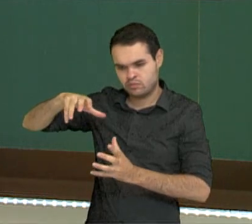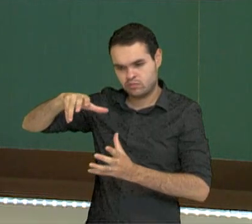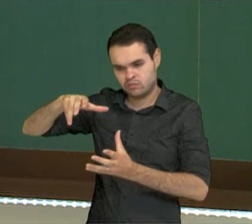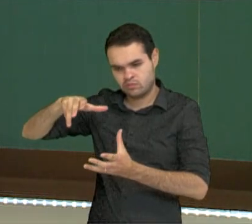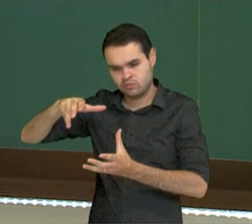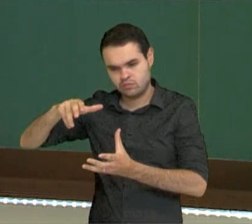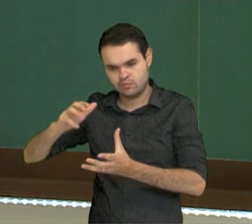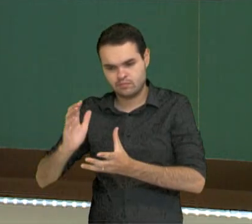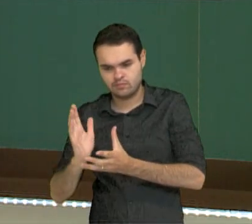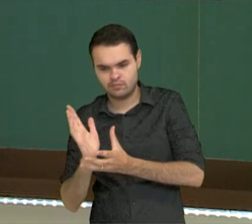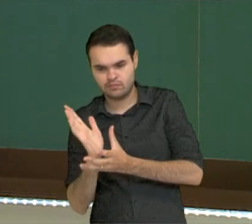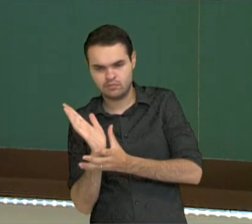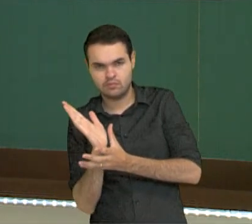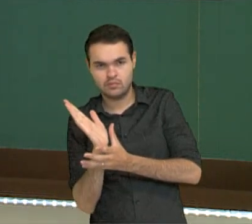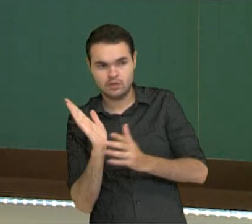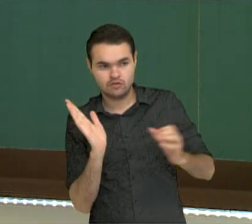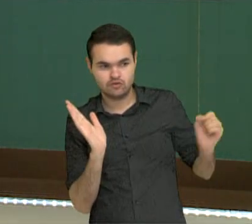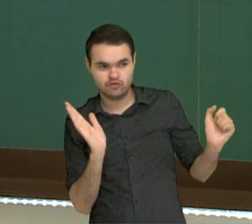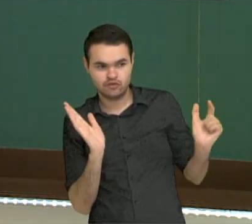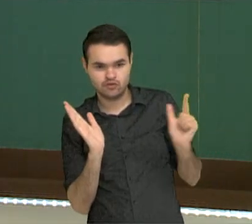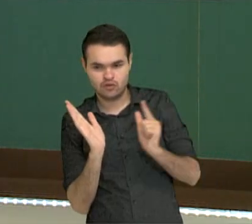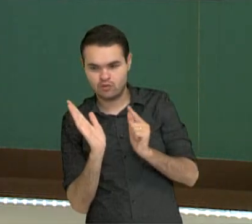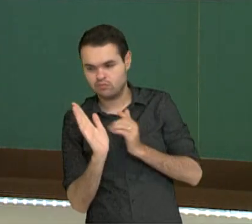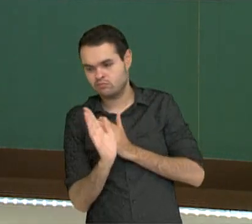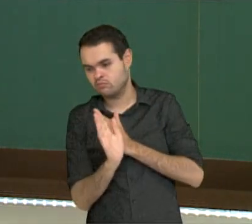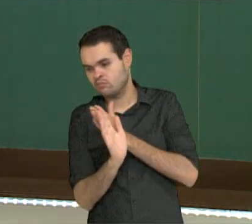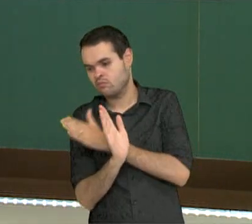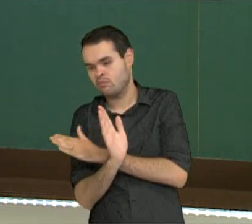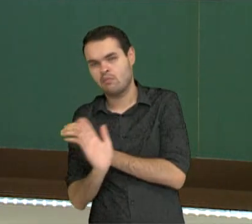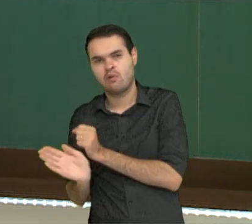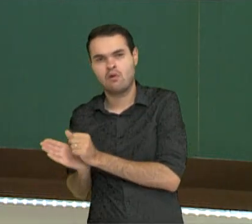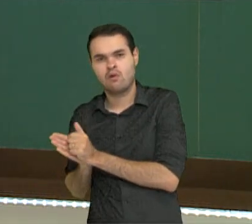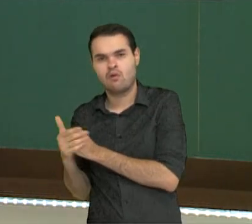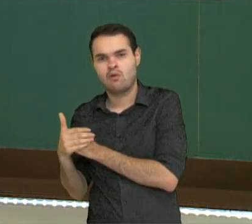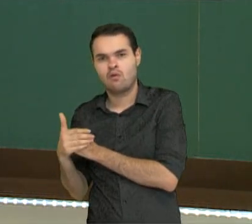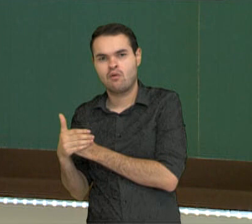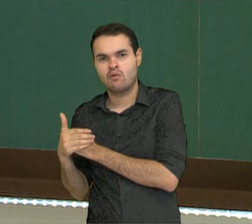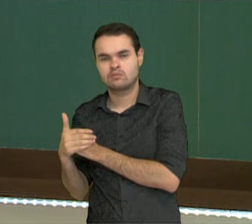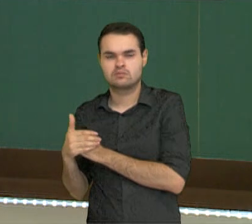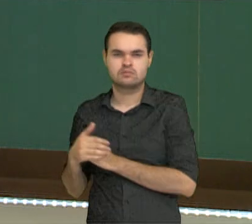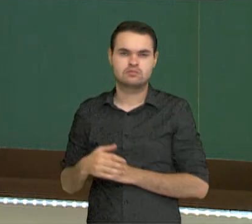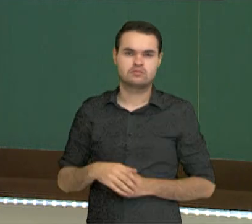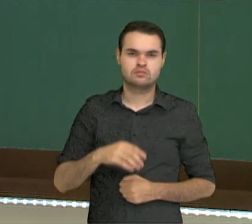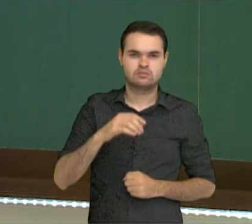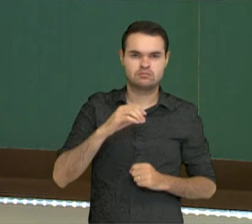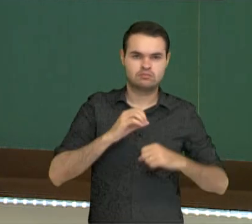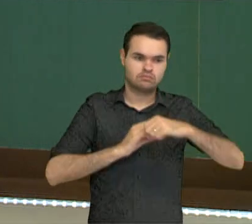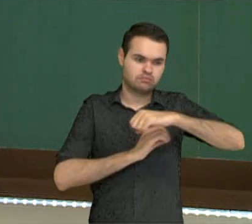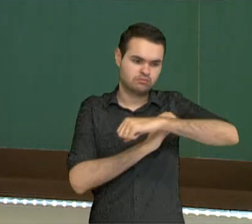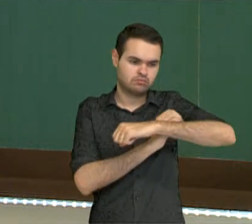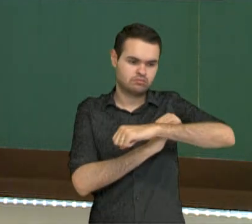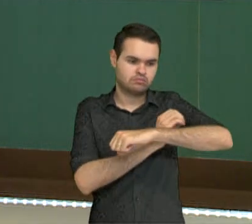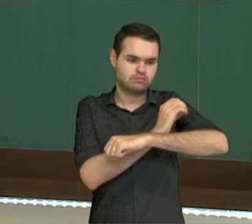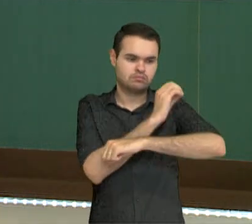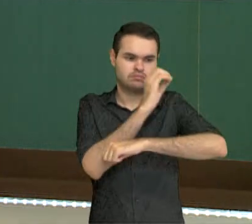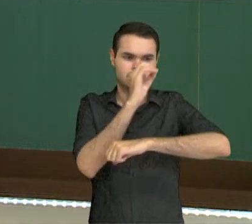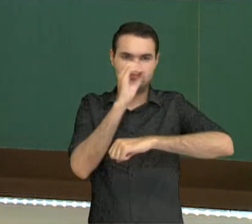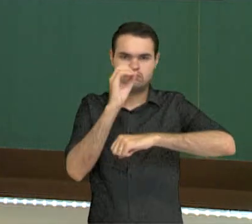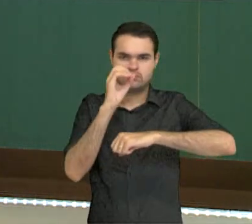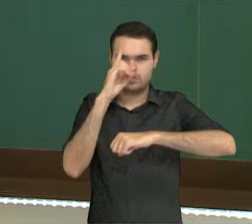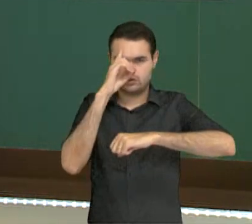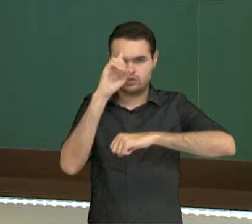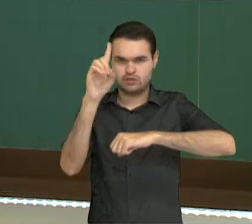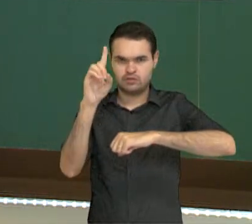e depois essa parte vai ficar escondida. Então isso eu vou chamar de dia e noite. Característica importantíssima ali.